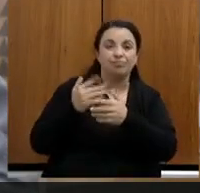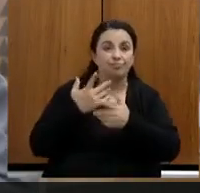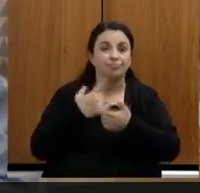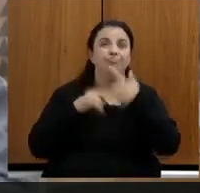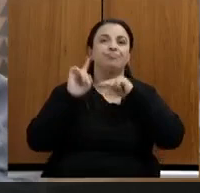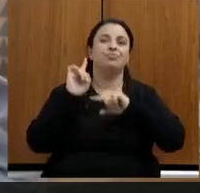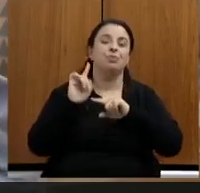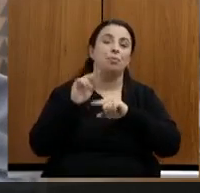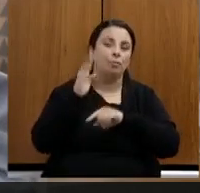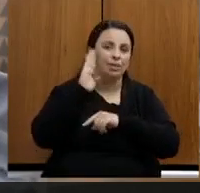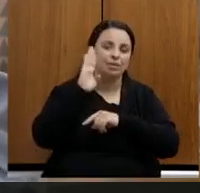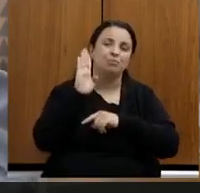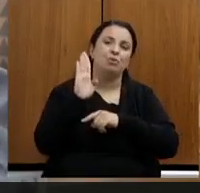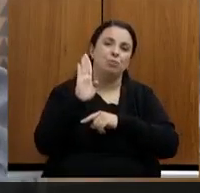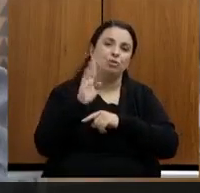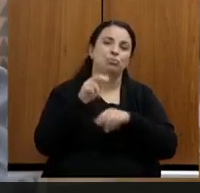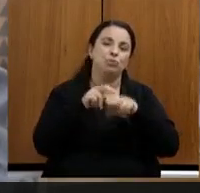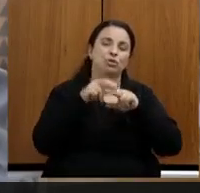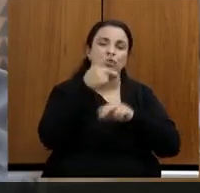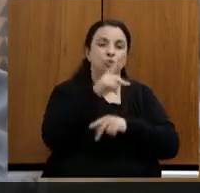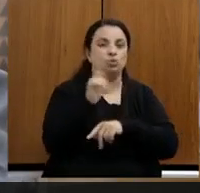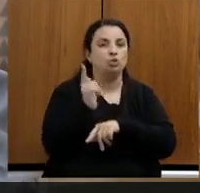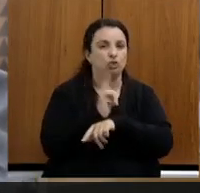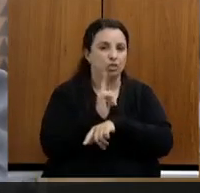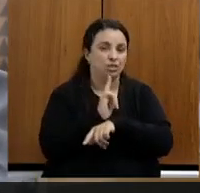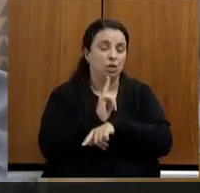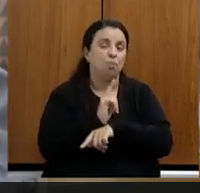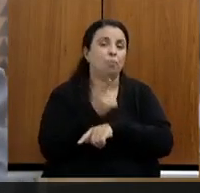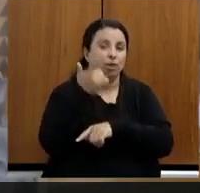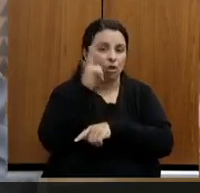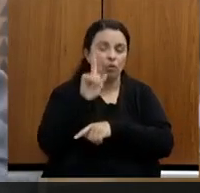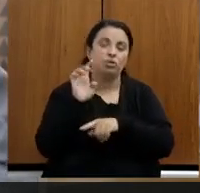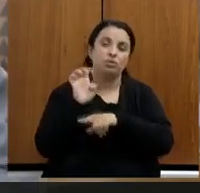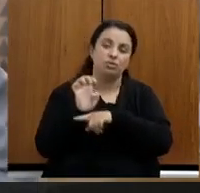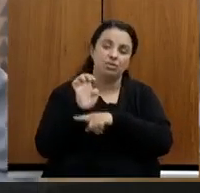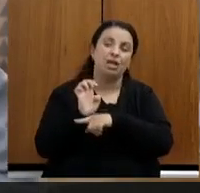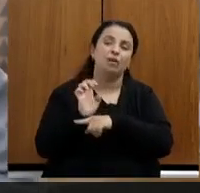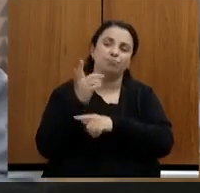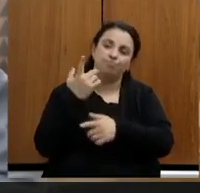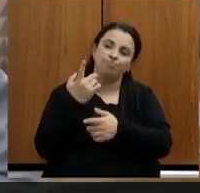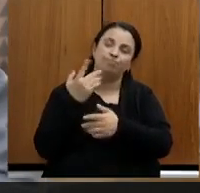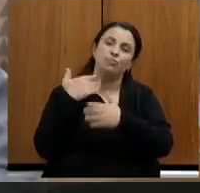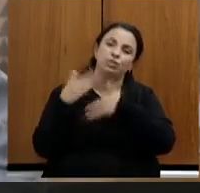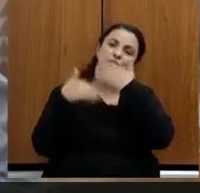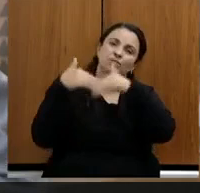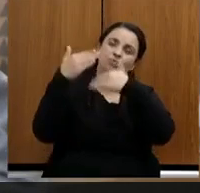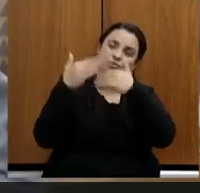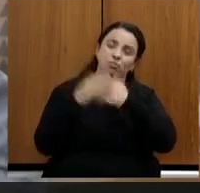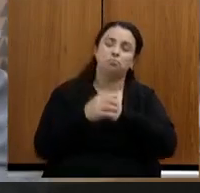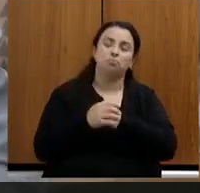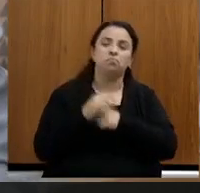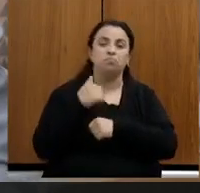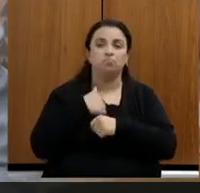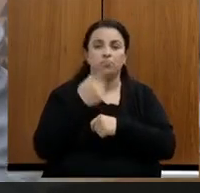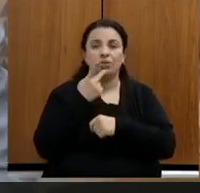da secretária Marília para que o Estado pudesse desenvolver volto a falar